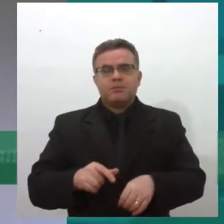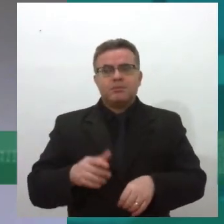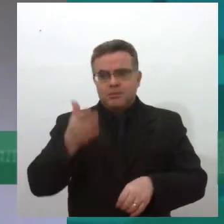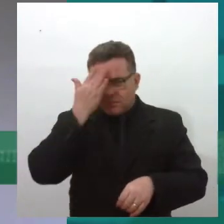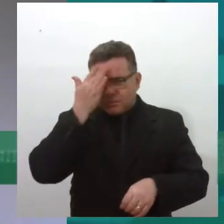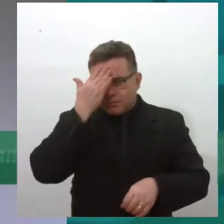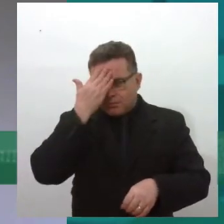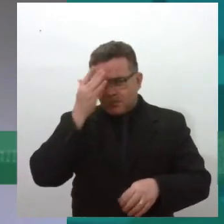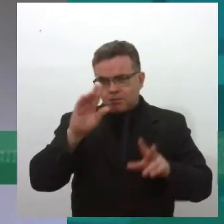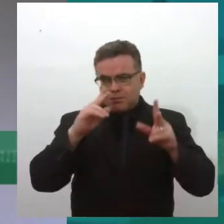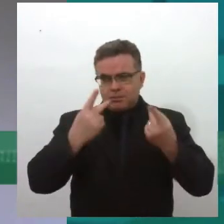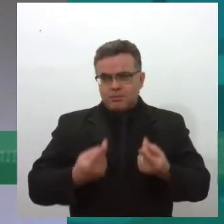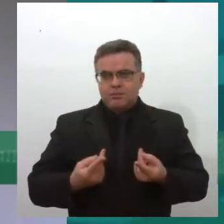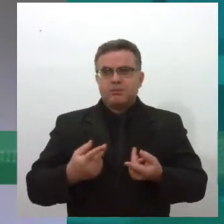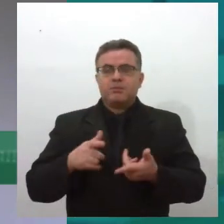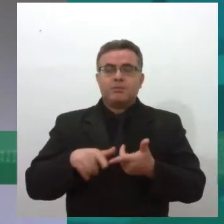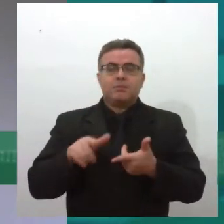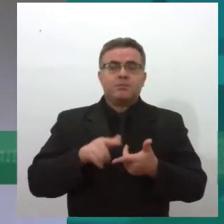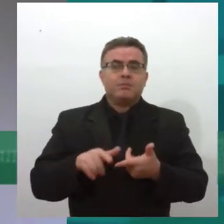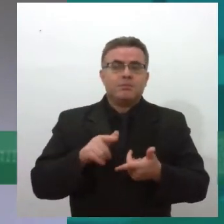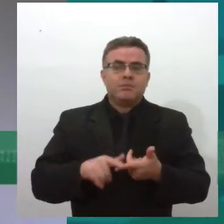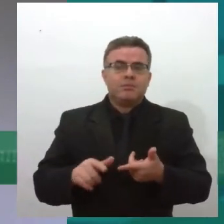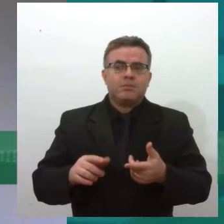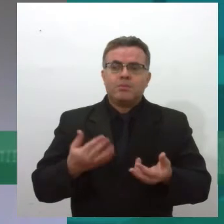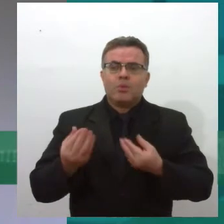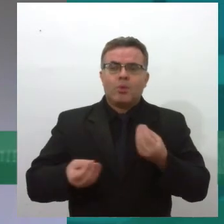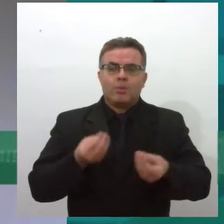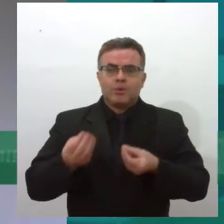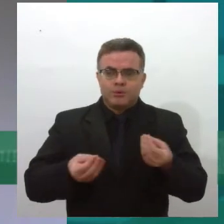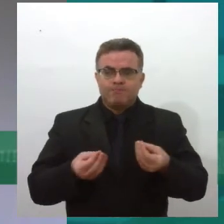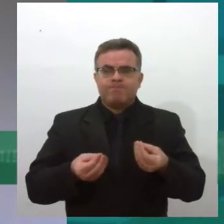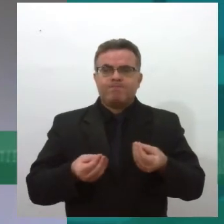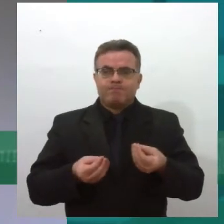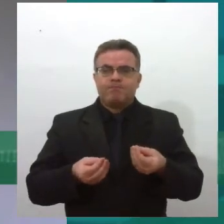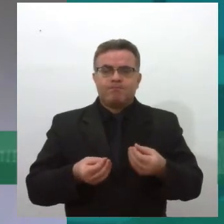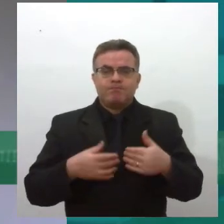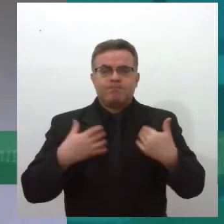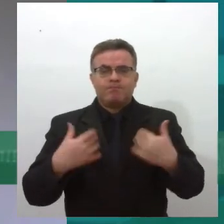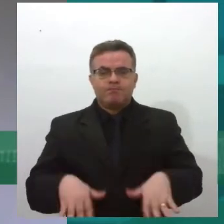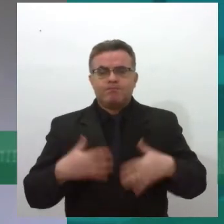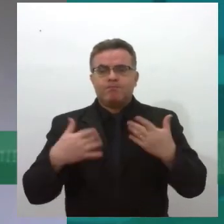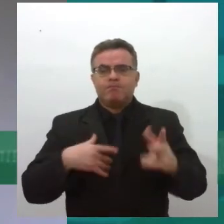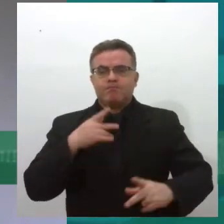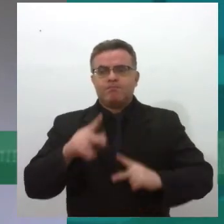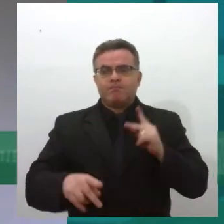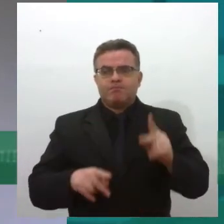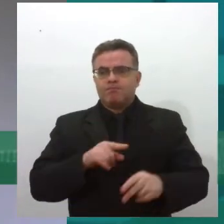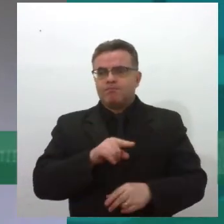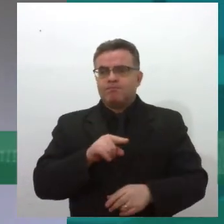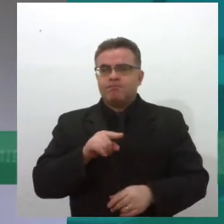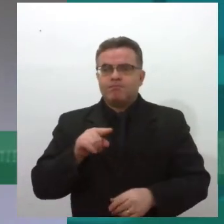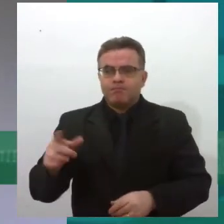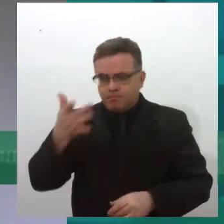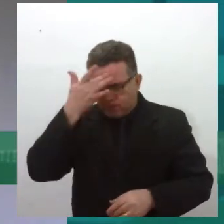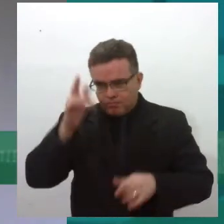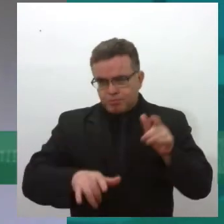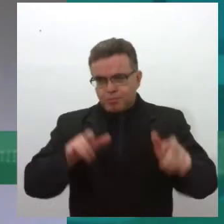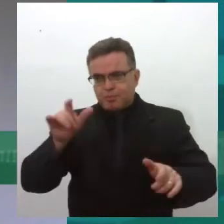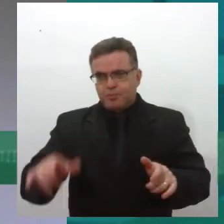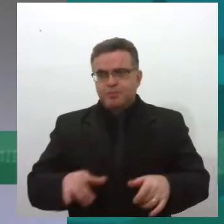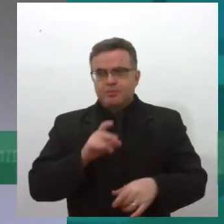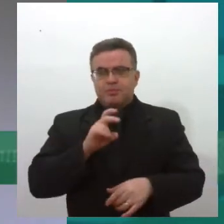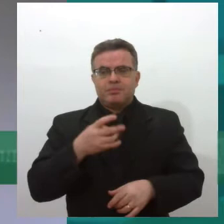humana, né? desse problema, né? Então, nós temos, na verdade, uma imensa população de pessoas, Em